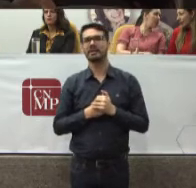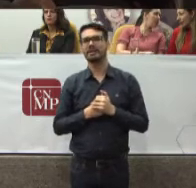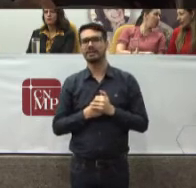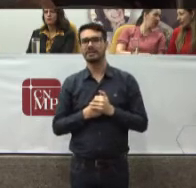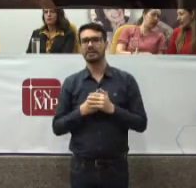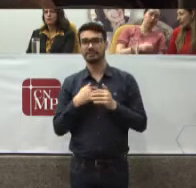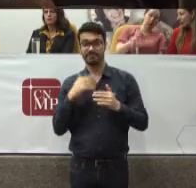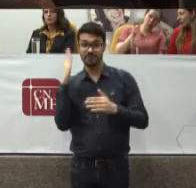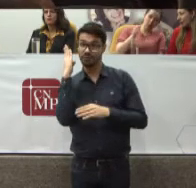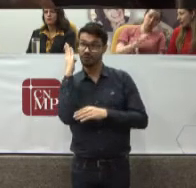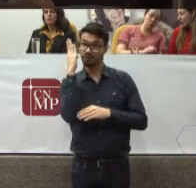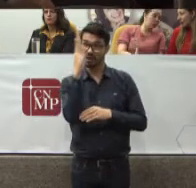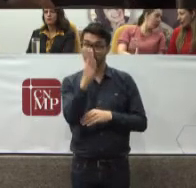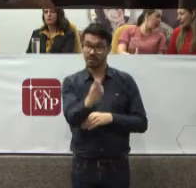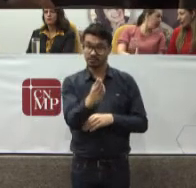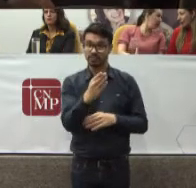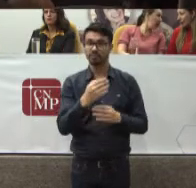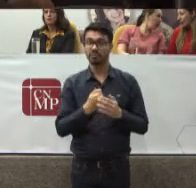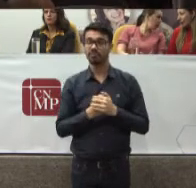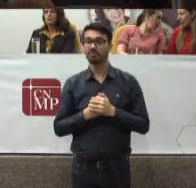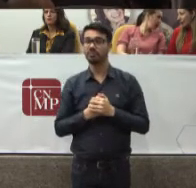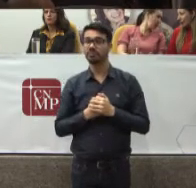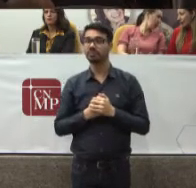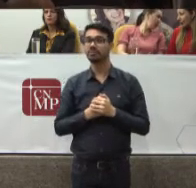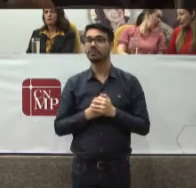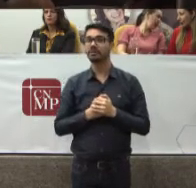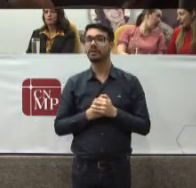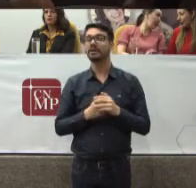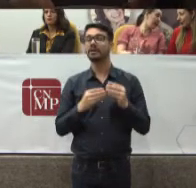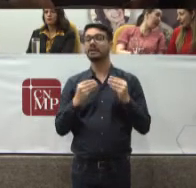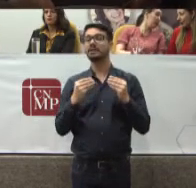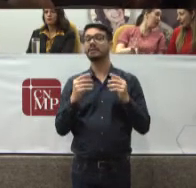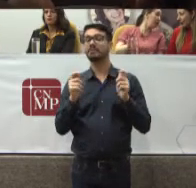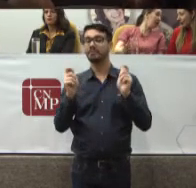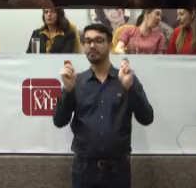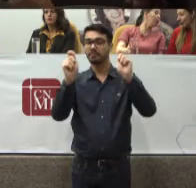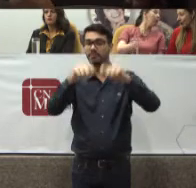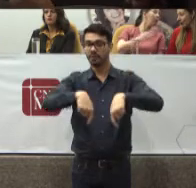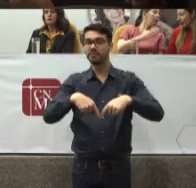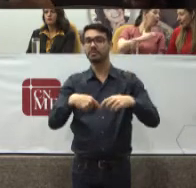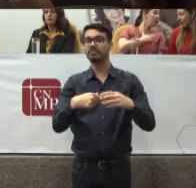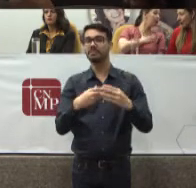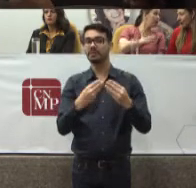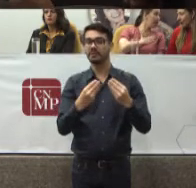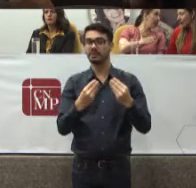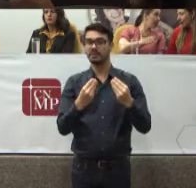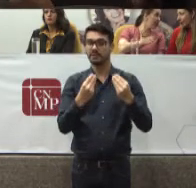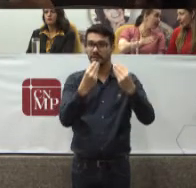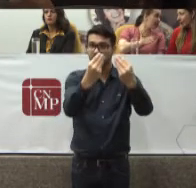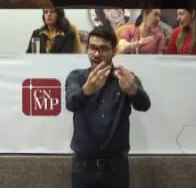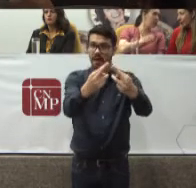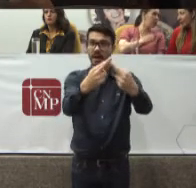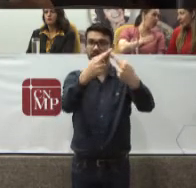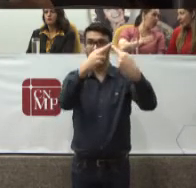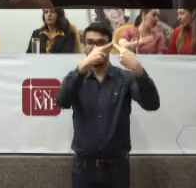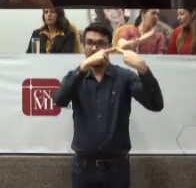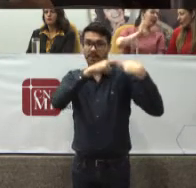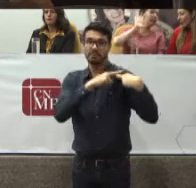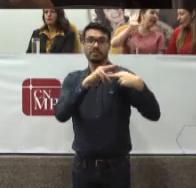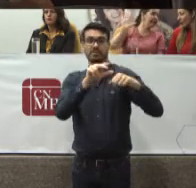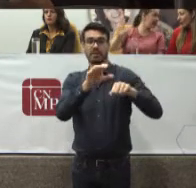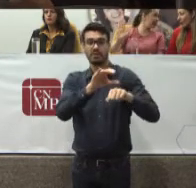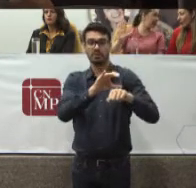direta Para Dar A instituição Essa missão Constitucional